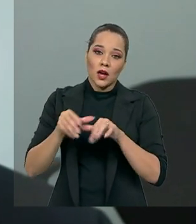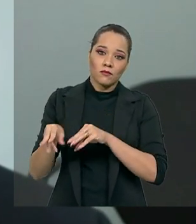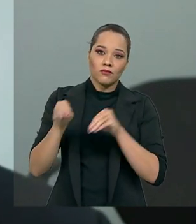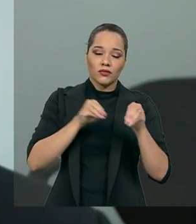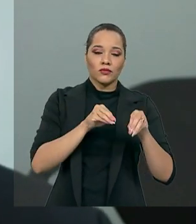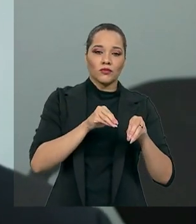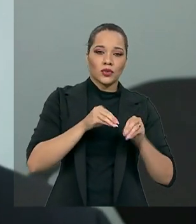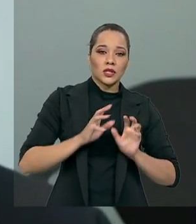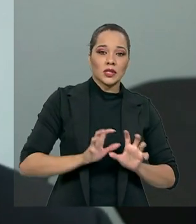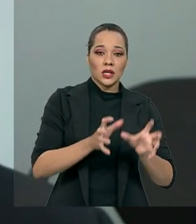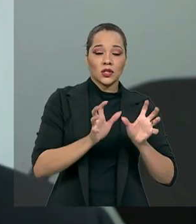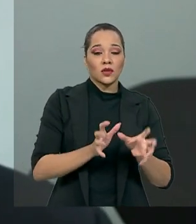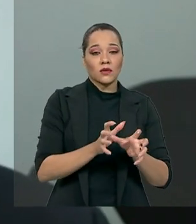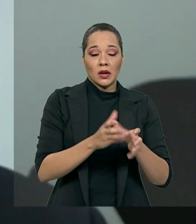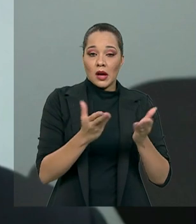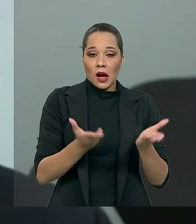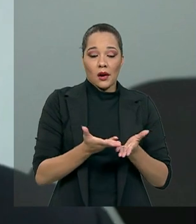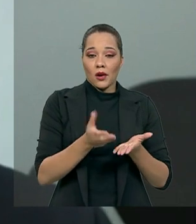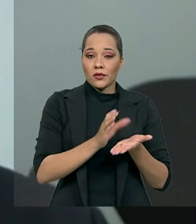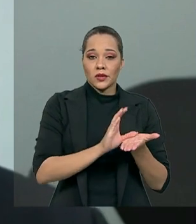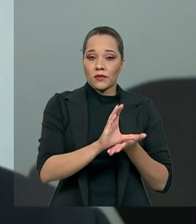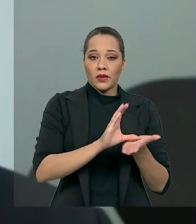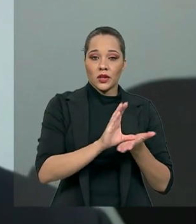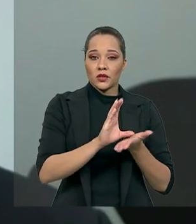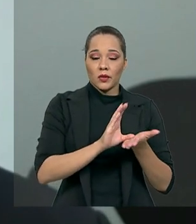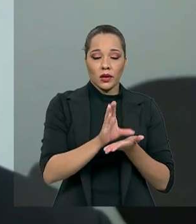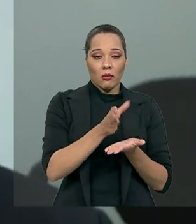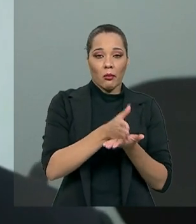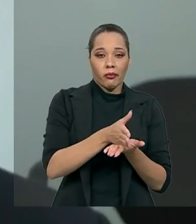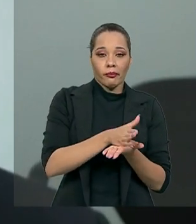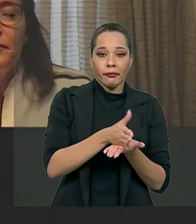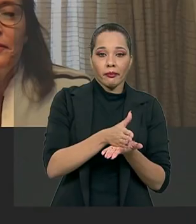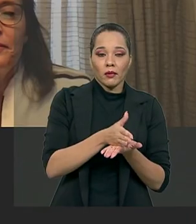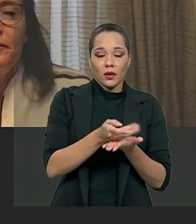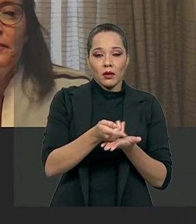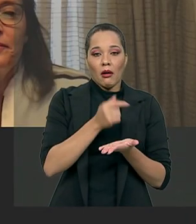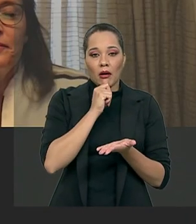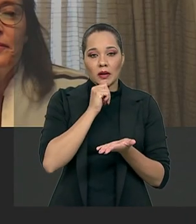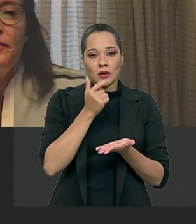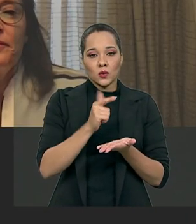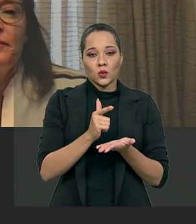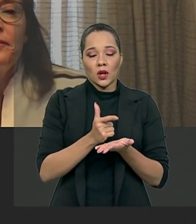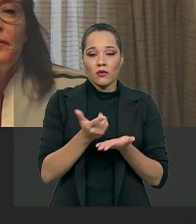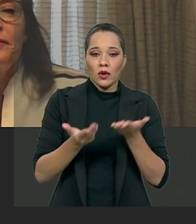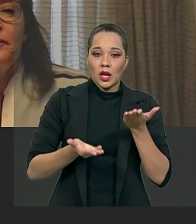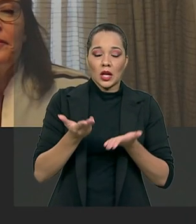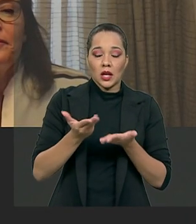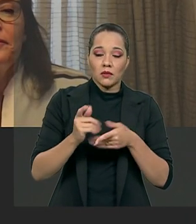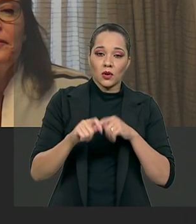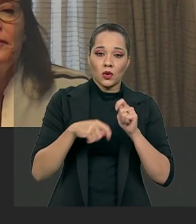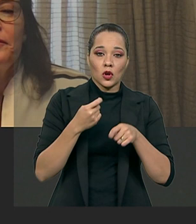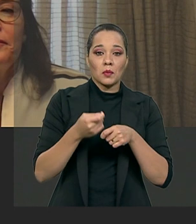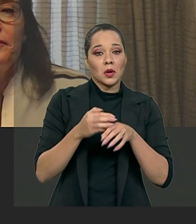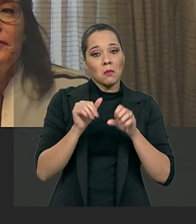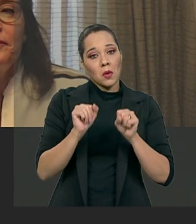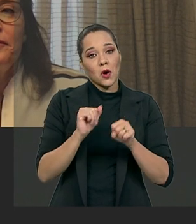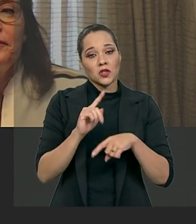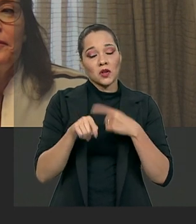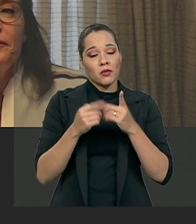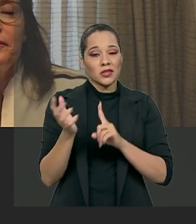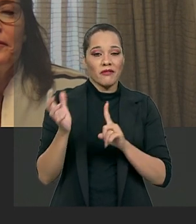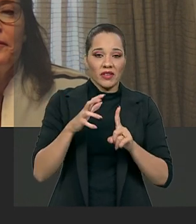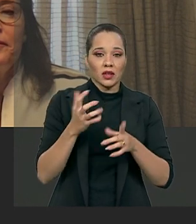e agora os investimentos estão no meio, ainda não atingiram o seu equilíbrio econômico financeiro e poderiam ser